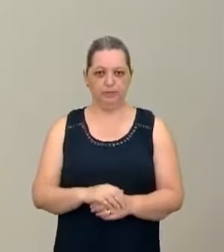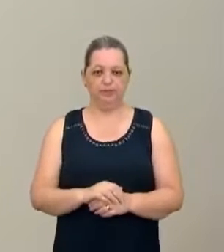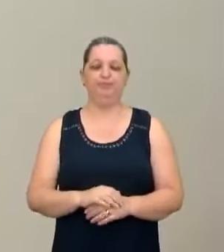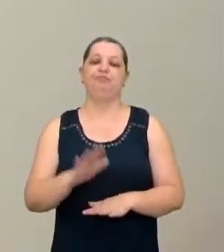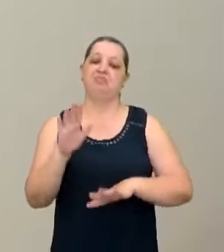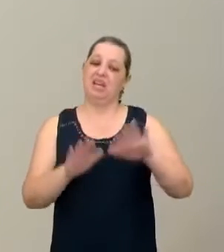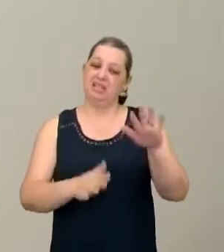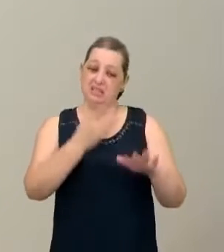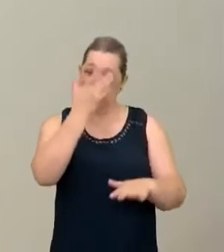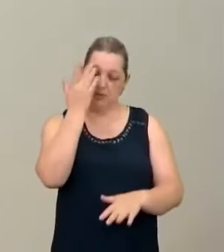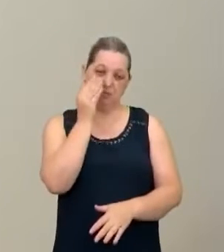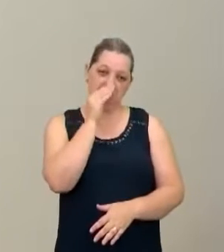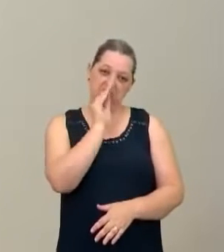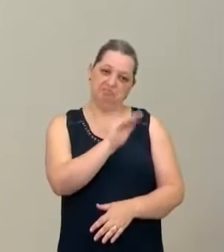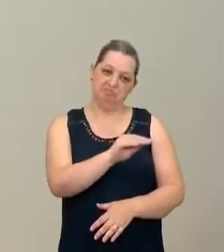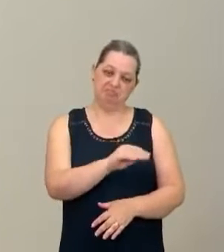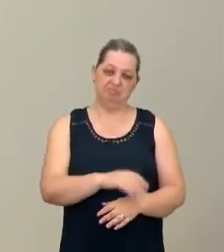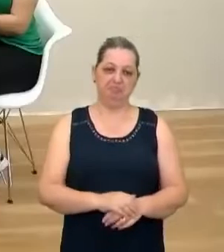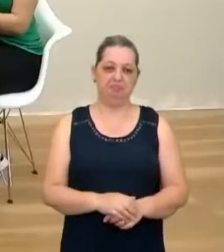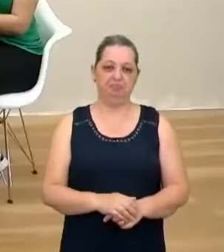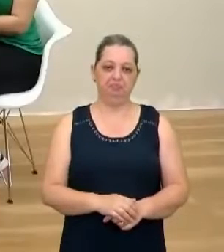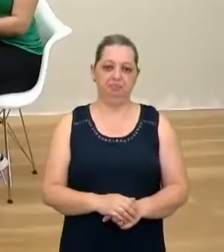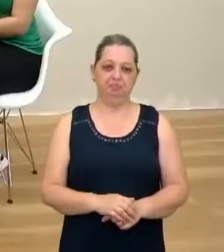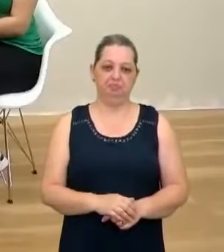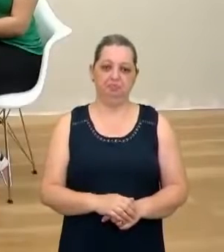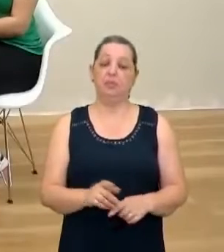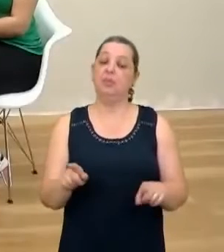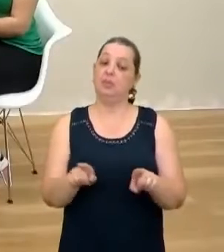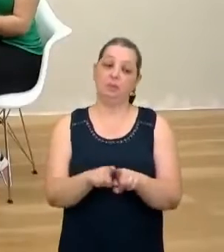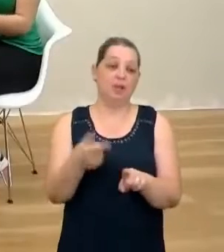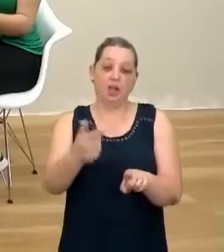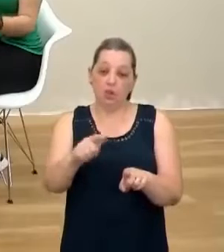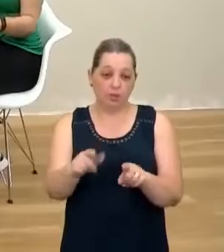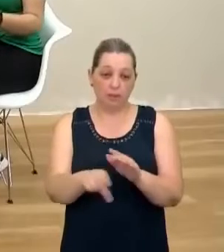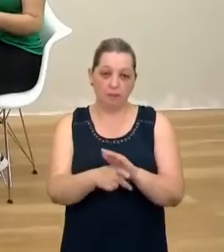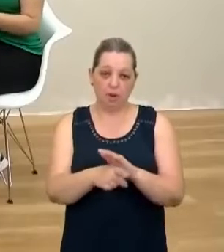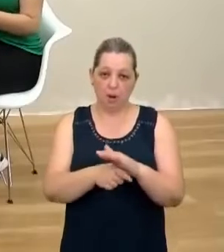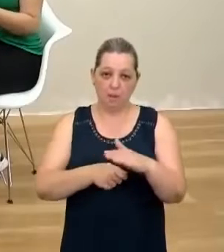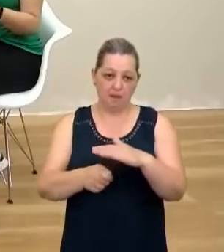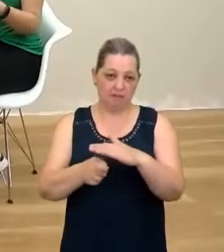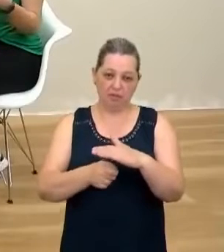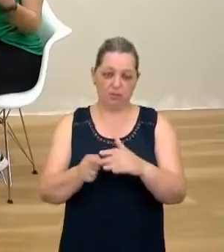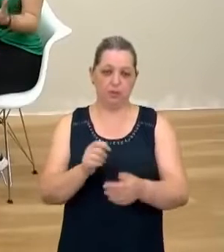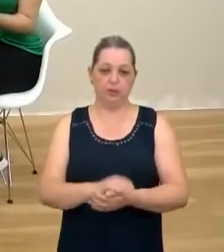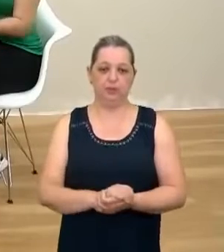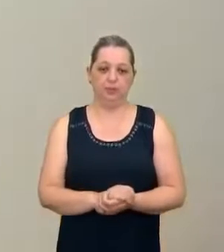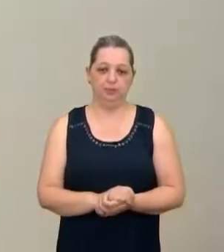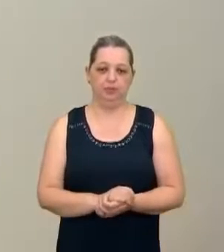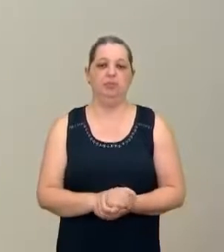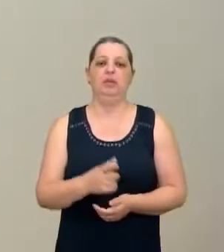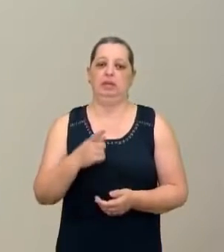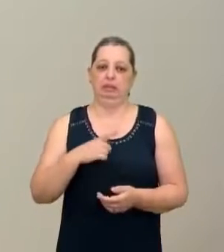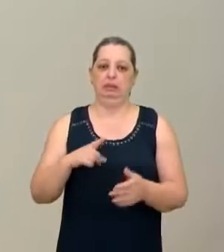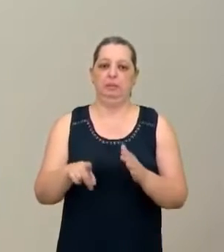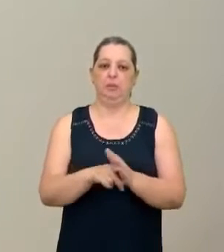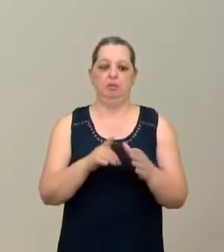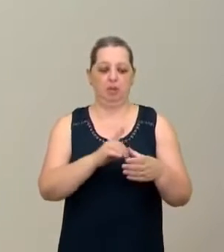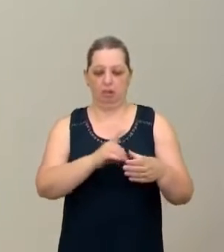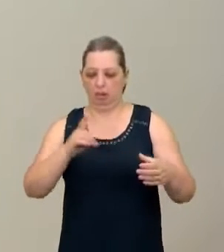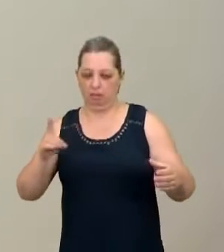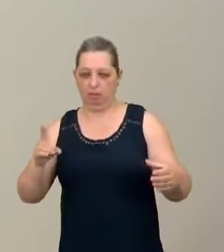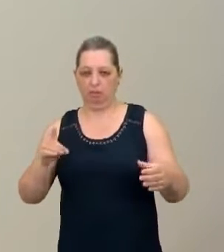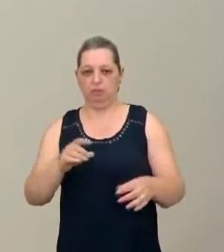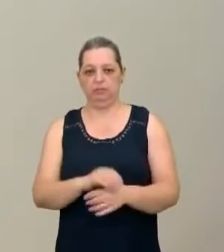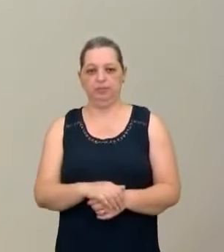vezes, as pessoas menosprezam, né? Menosprezam e não investem, Exato, exato. Existe essa exclusão. E, na verdade, tem